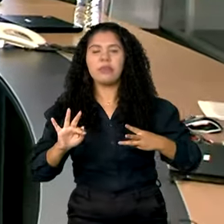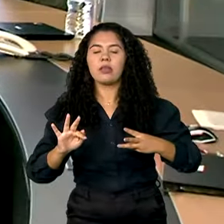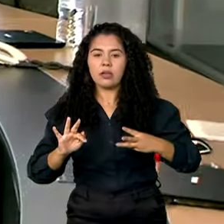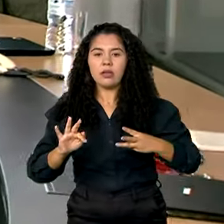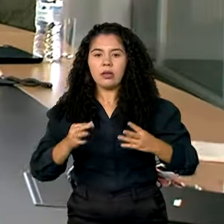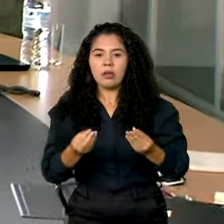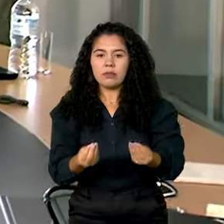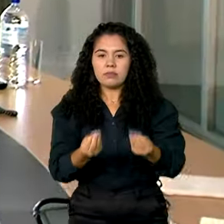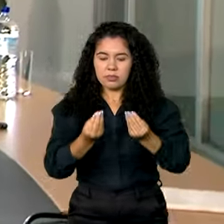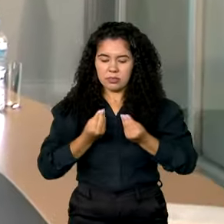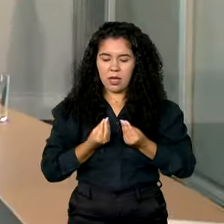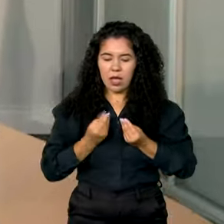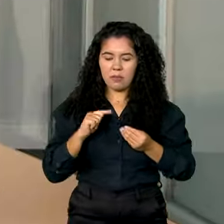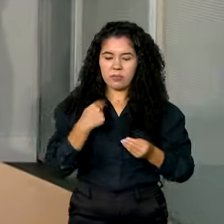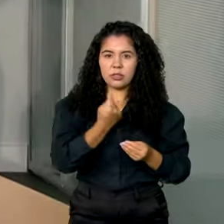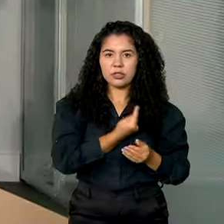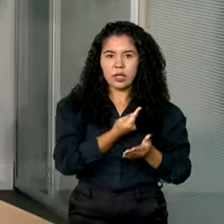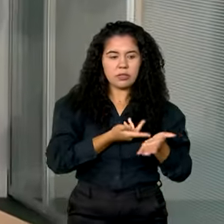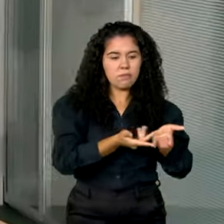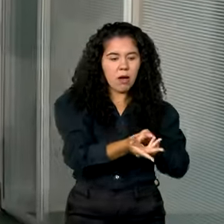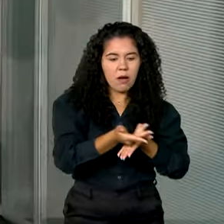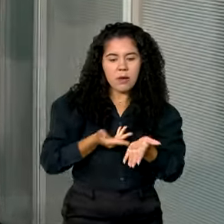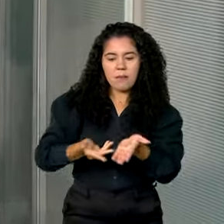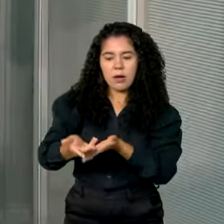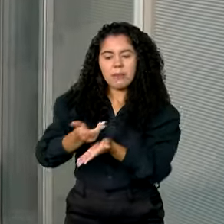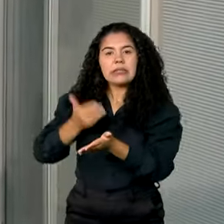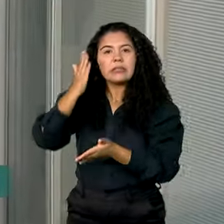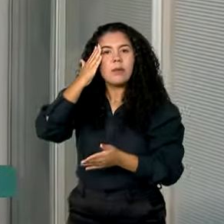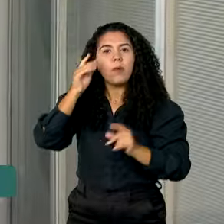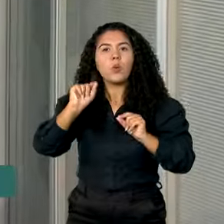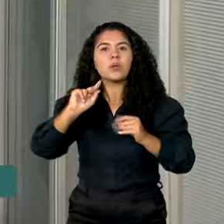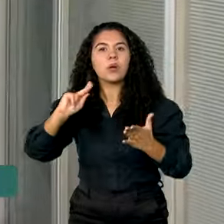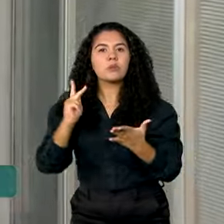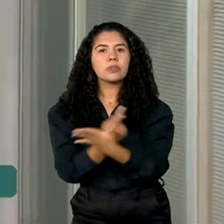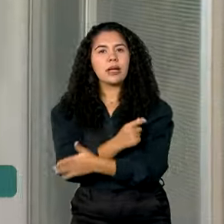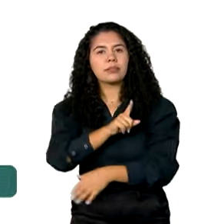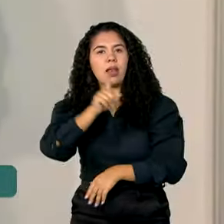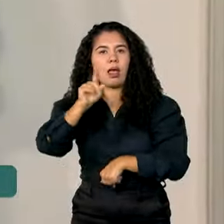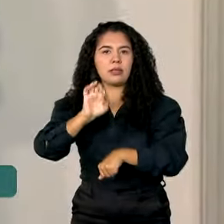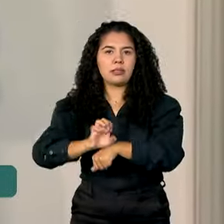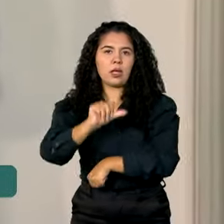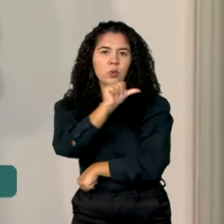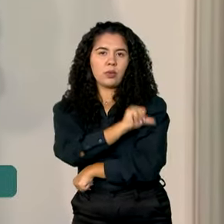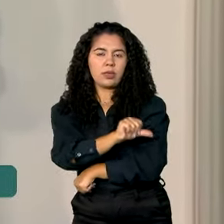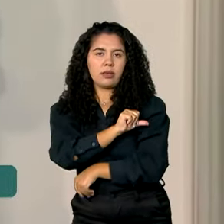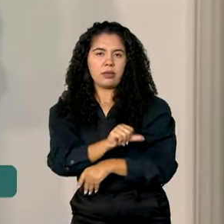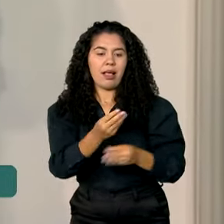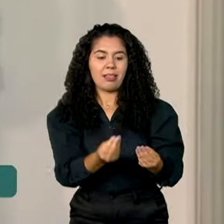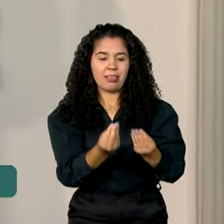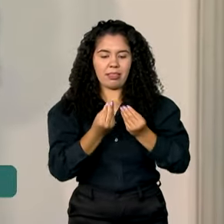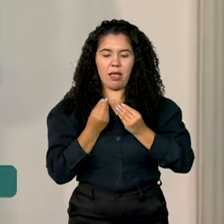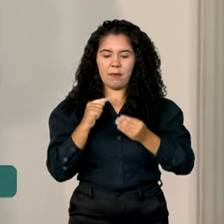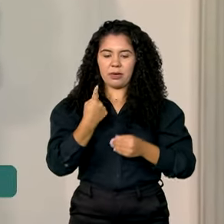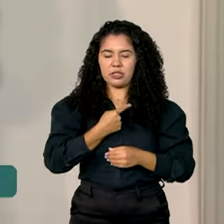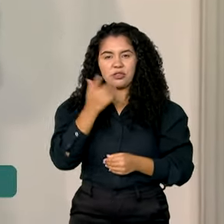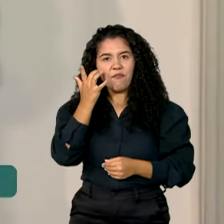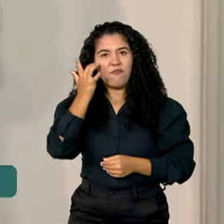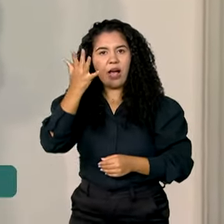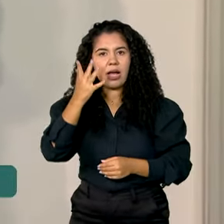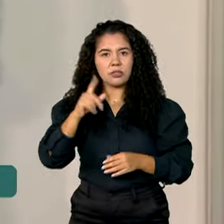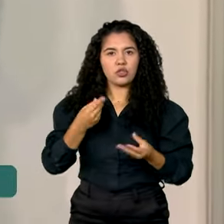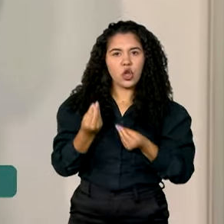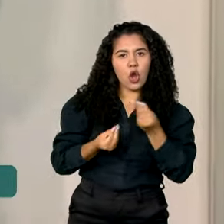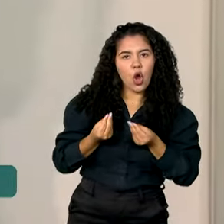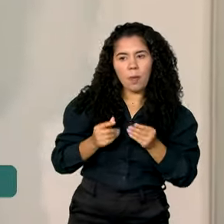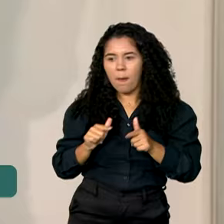consciência situacional do que está acontecendo lá no Rio de Janeiro, especificamente. Por quê? Facilita para a gente a coordenação.